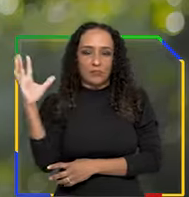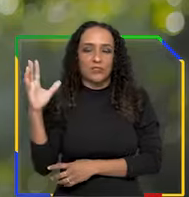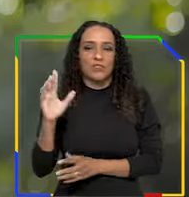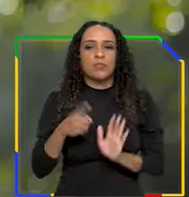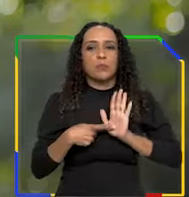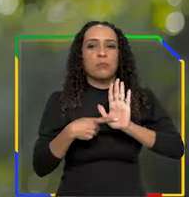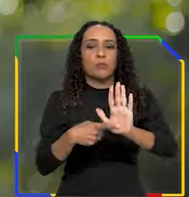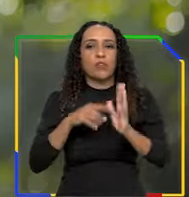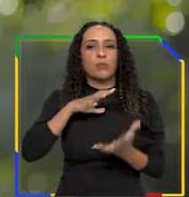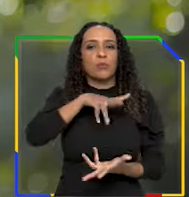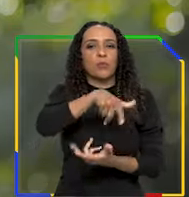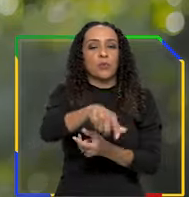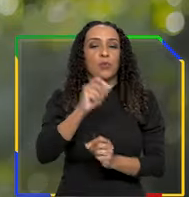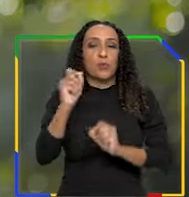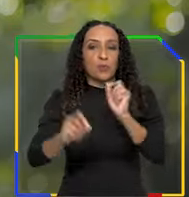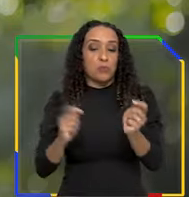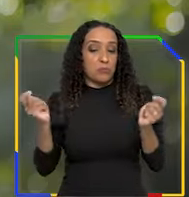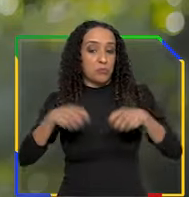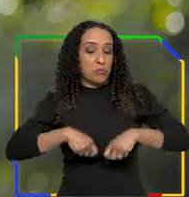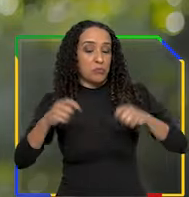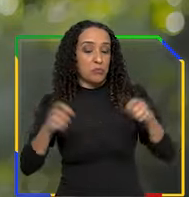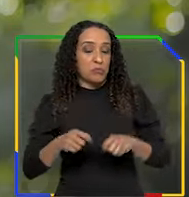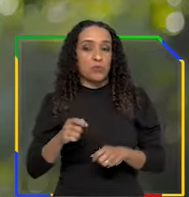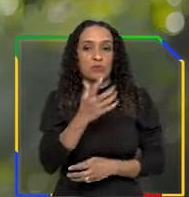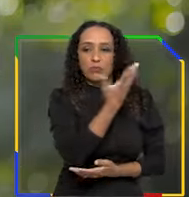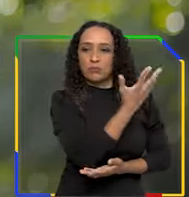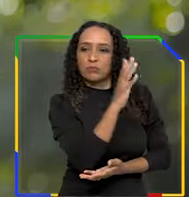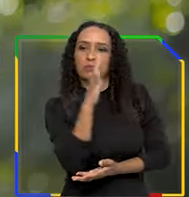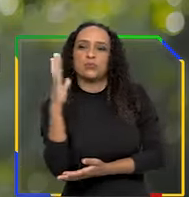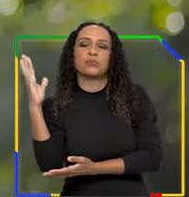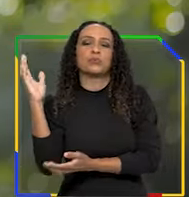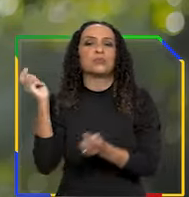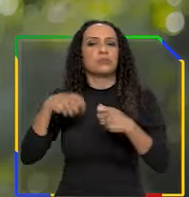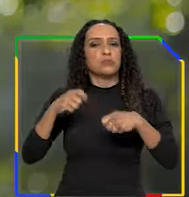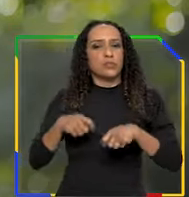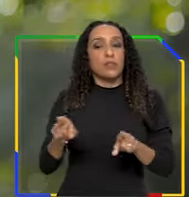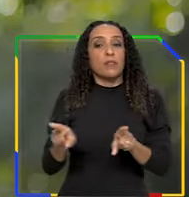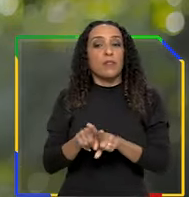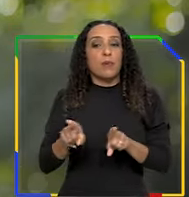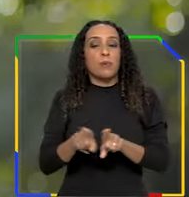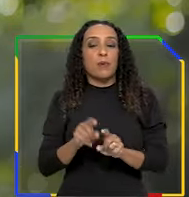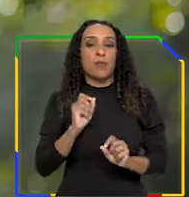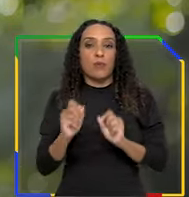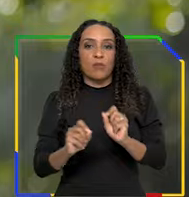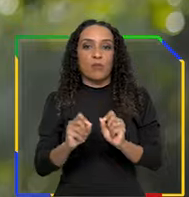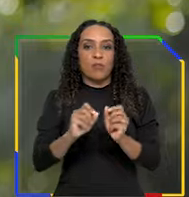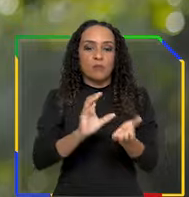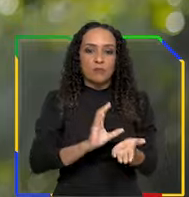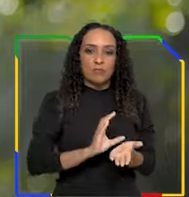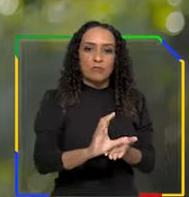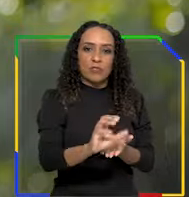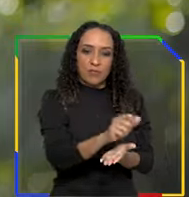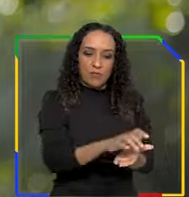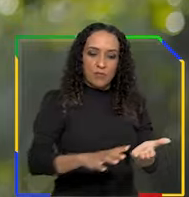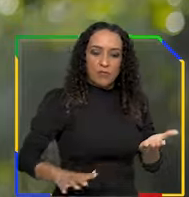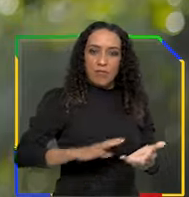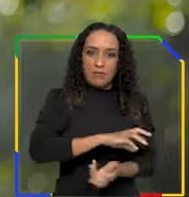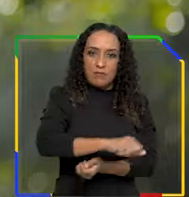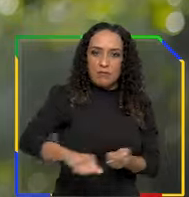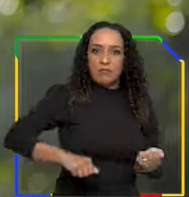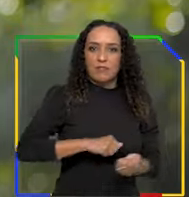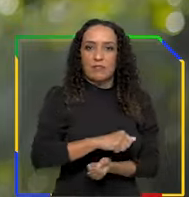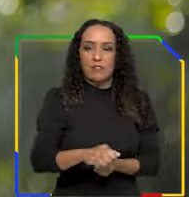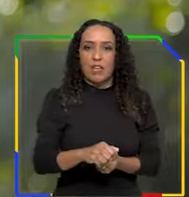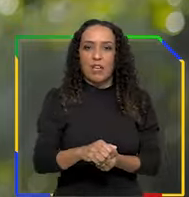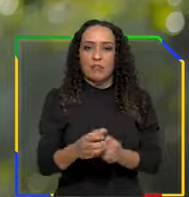Queremos mostrar ao mundo que é possível manter a floresta em pé e, ao mesmo tempo, investir em atividades